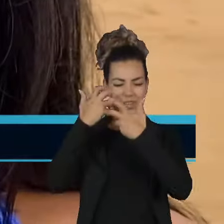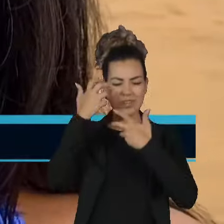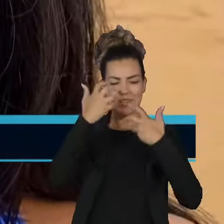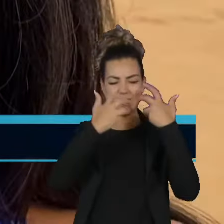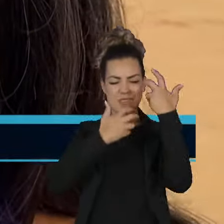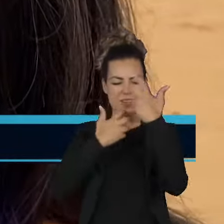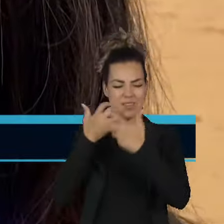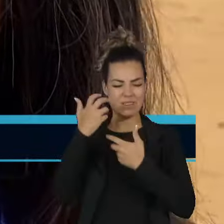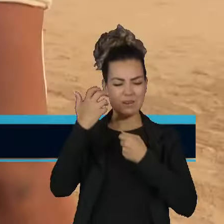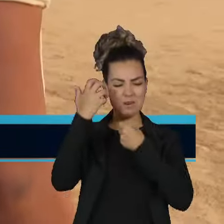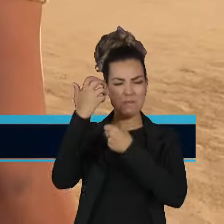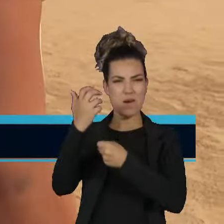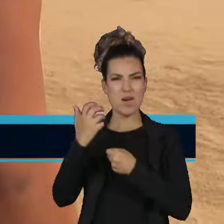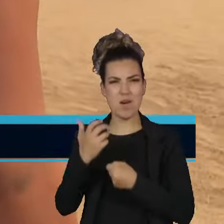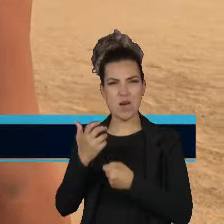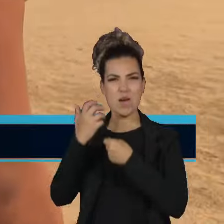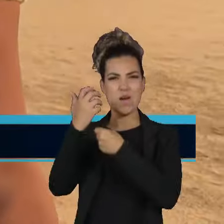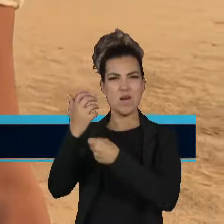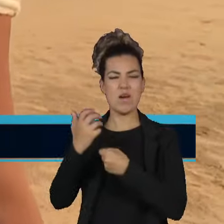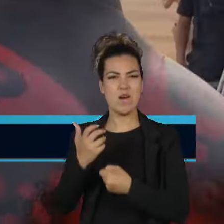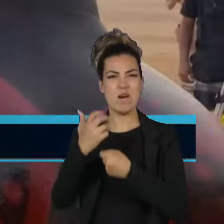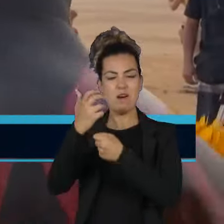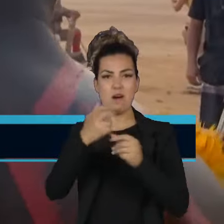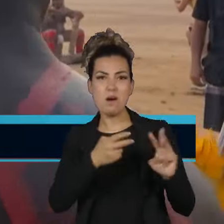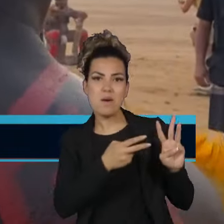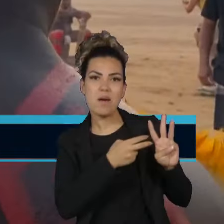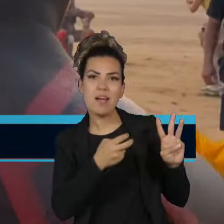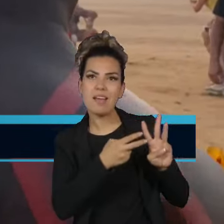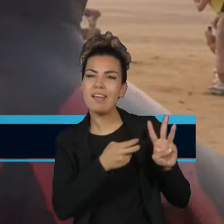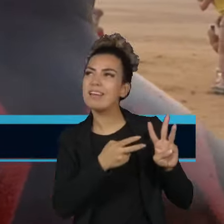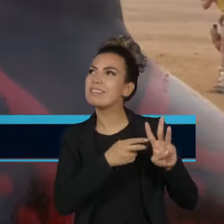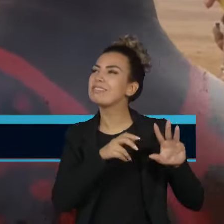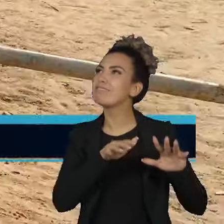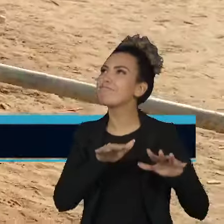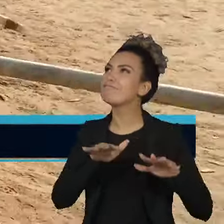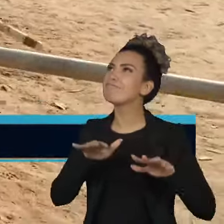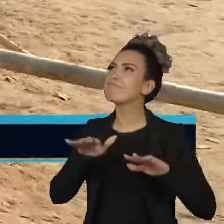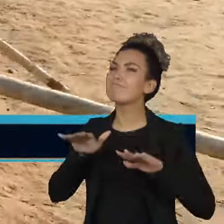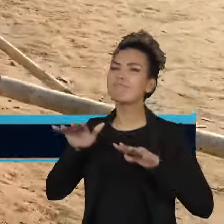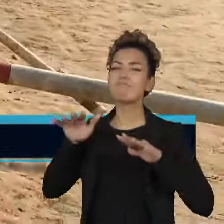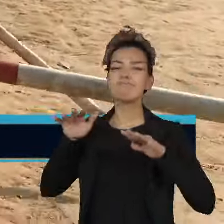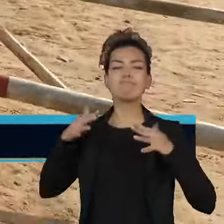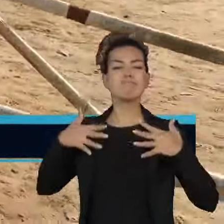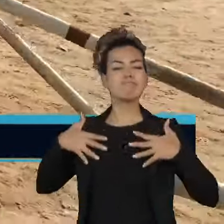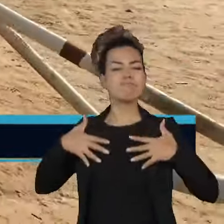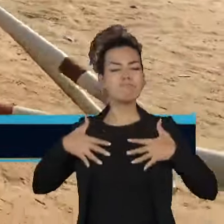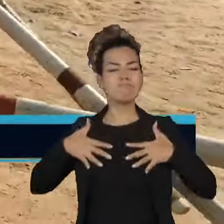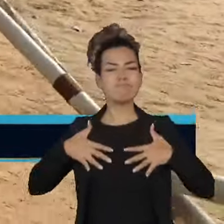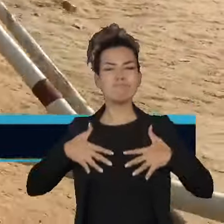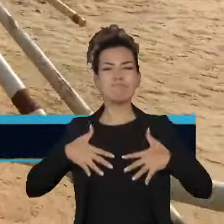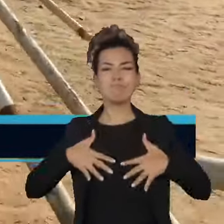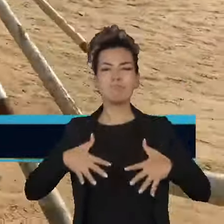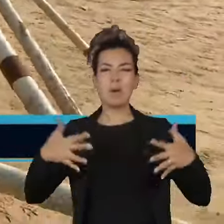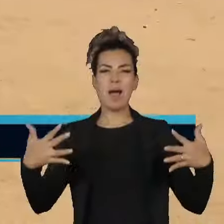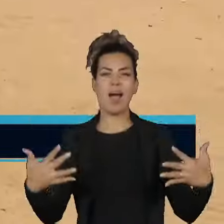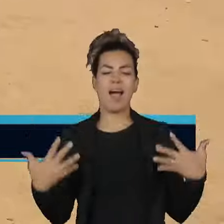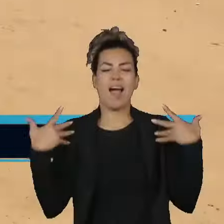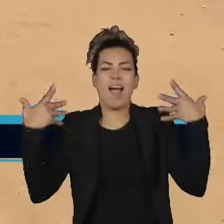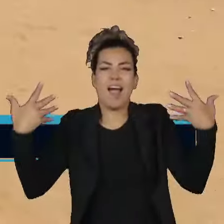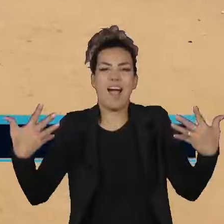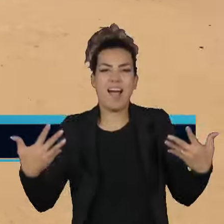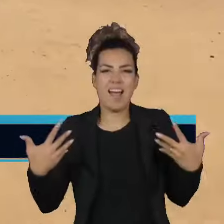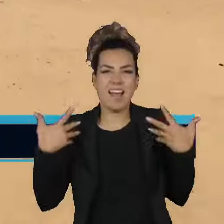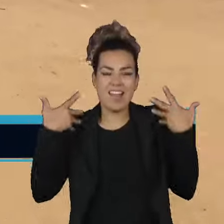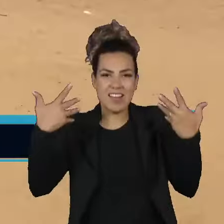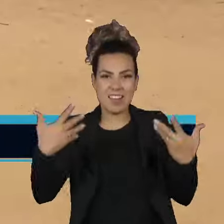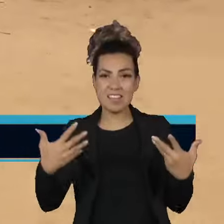É dia de colorir a pele, de se vestir de alegria na aldeia Ulukuene, na